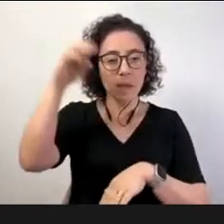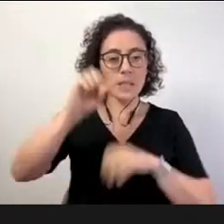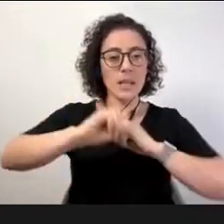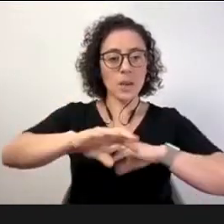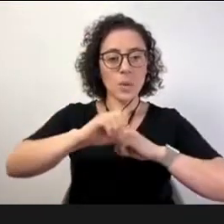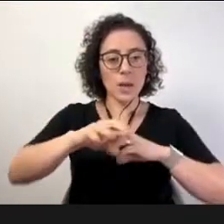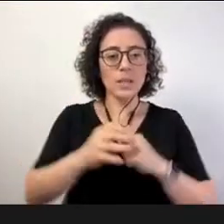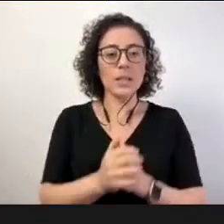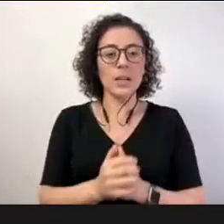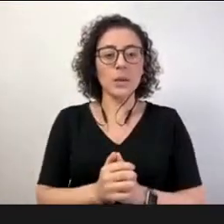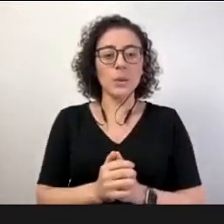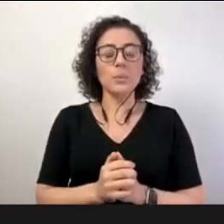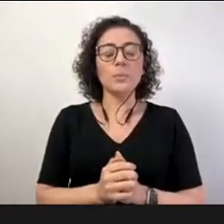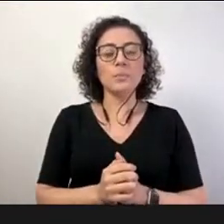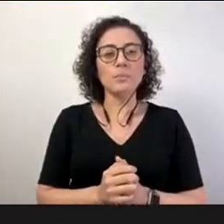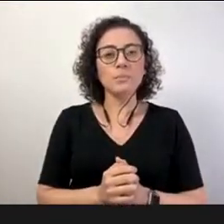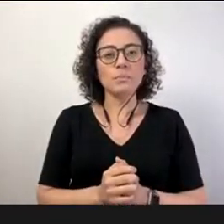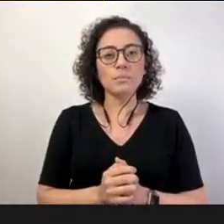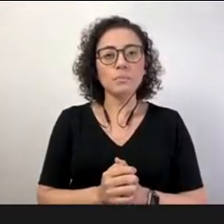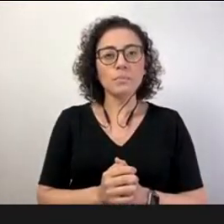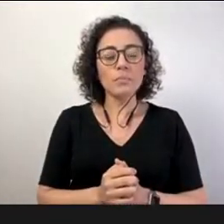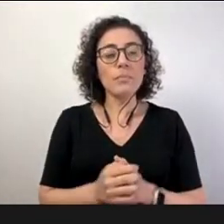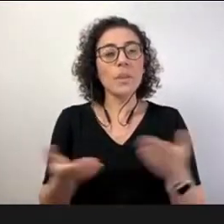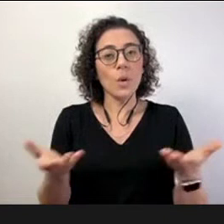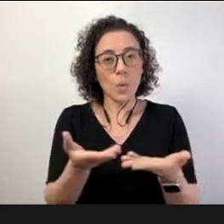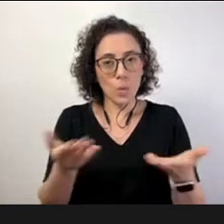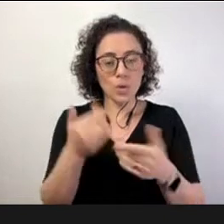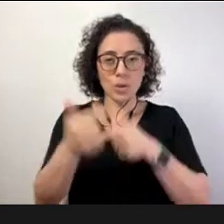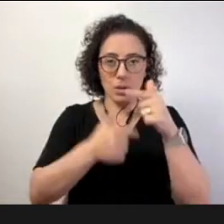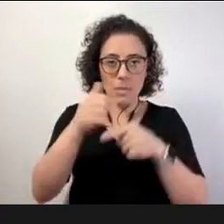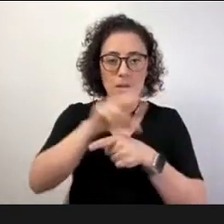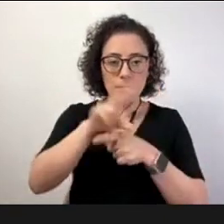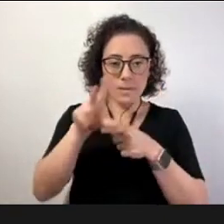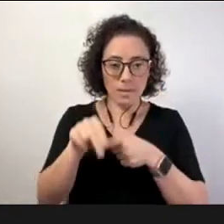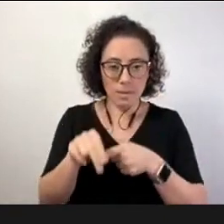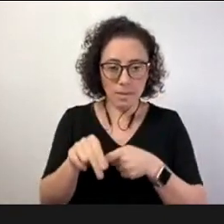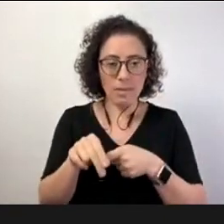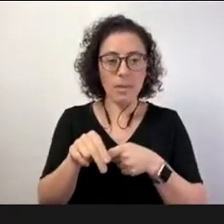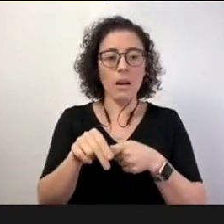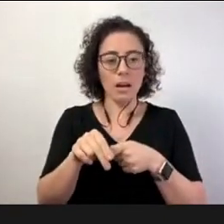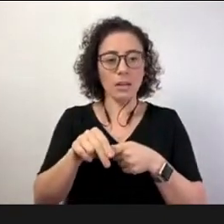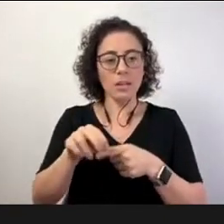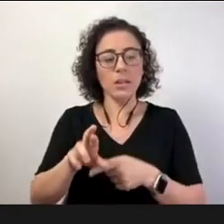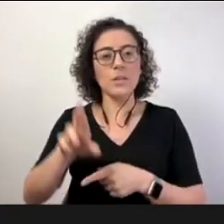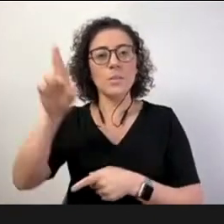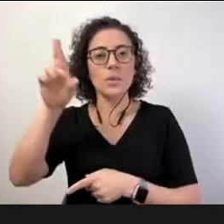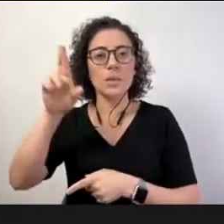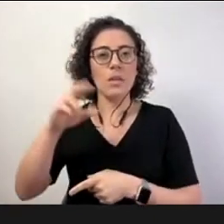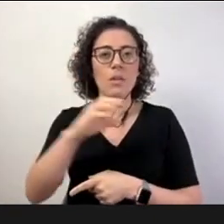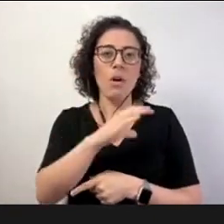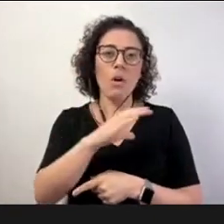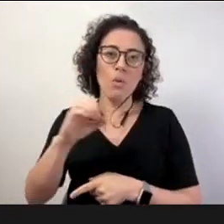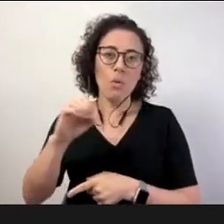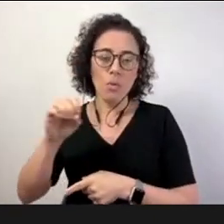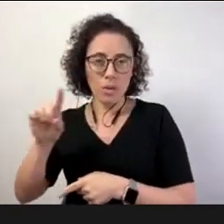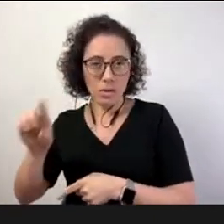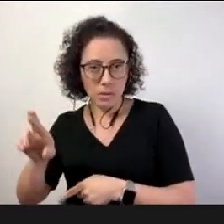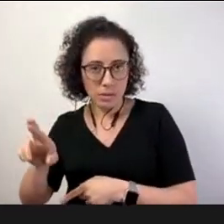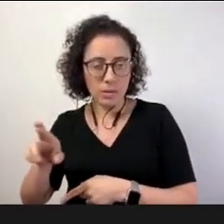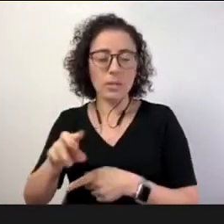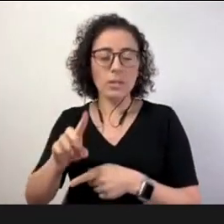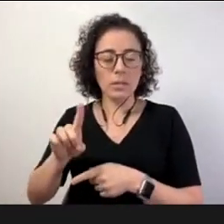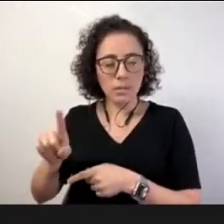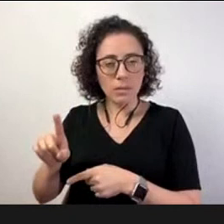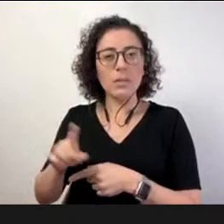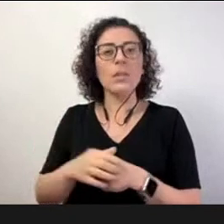inovação educacional. Atualmente estou no Senac, eu trabalho coordenando uma área que referencia e pauta as